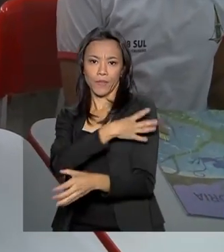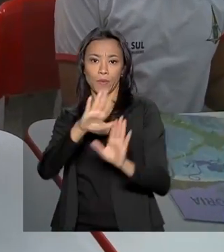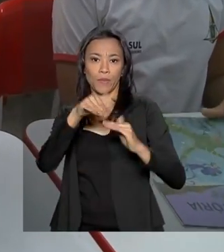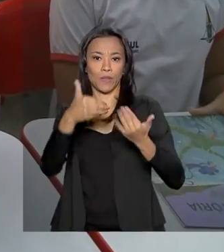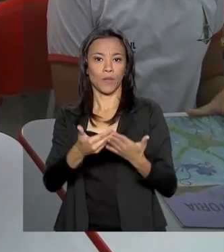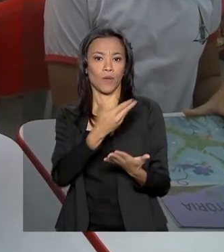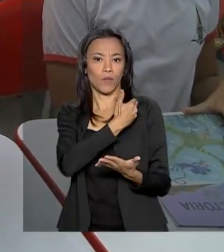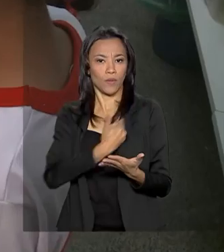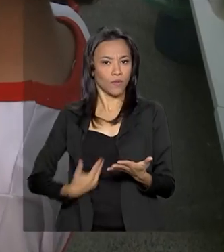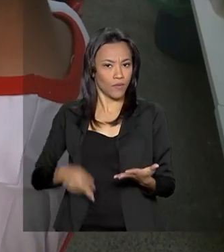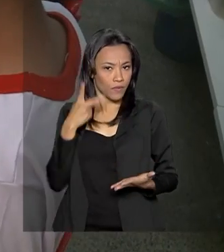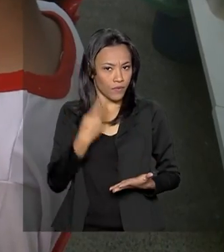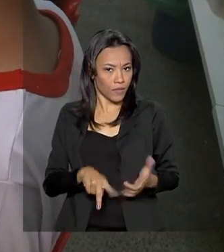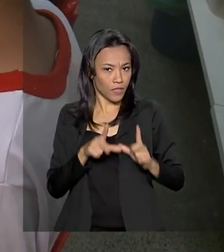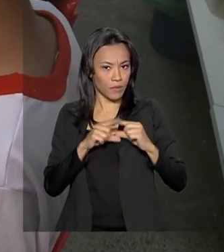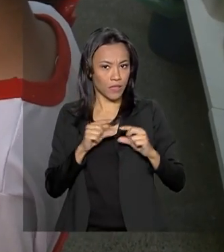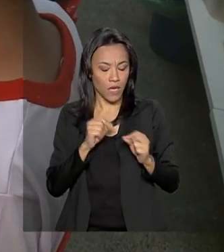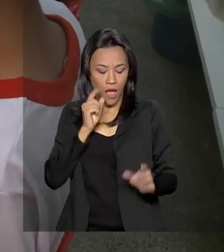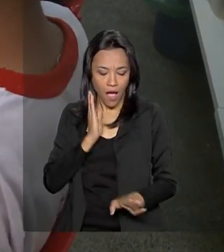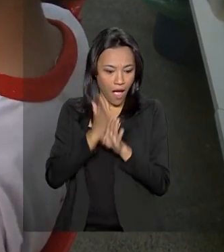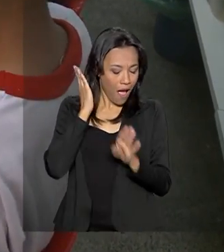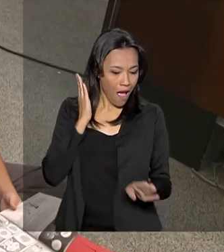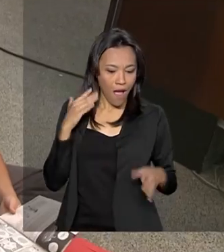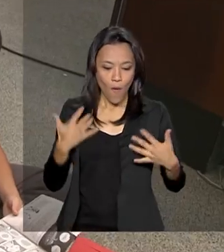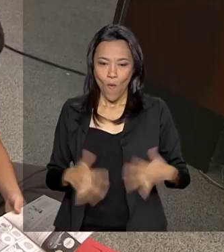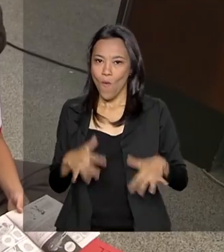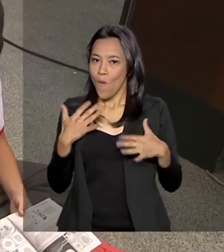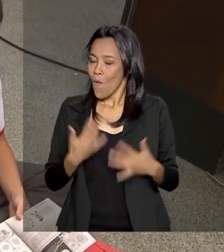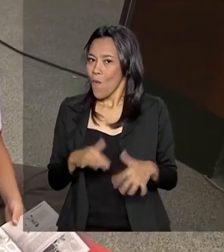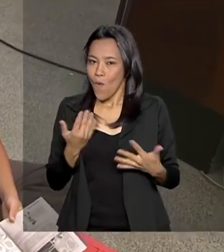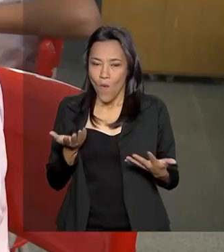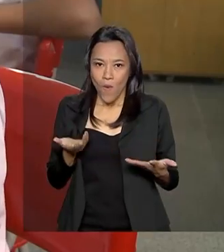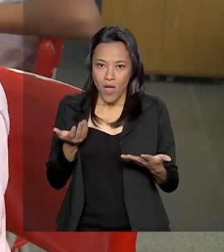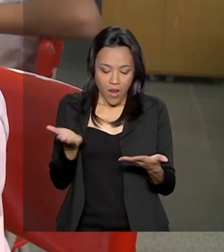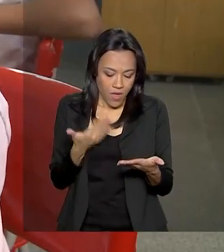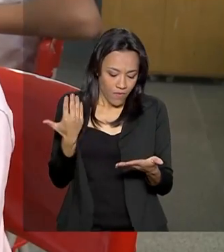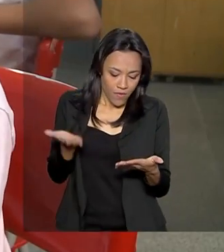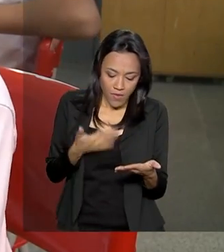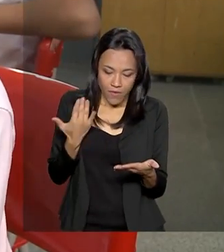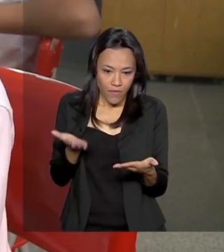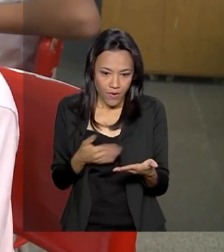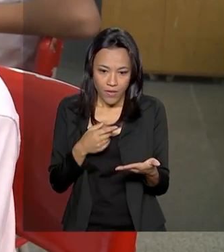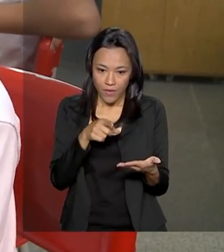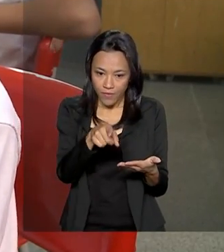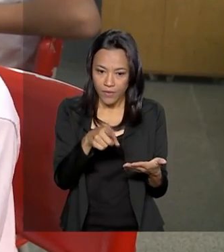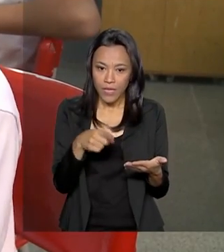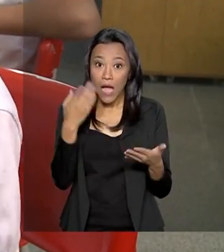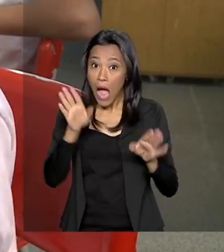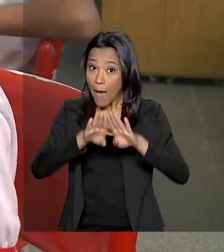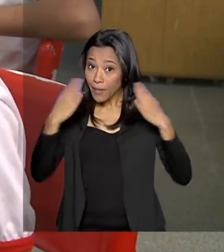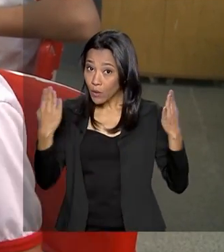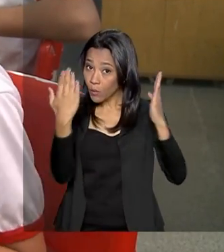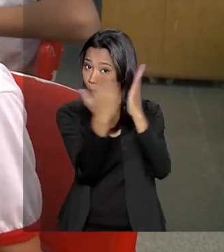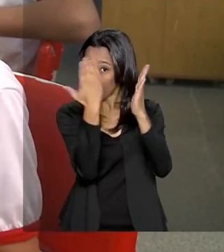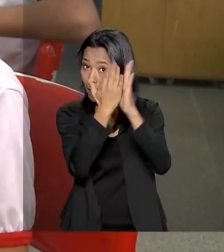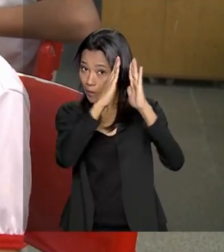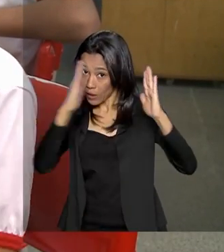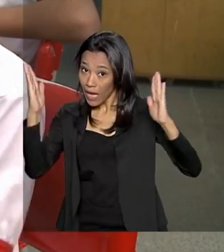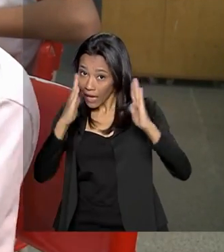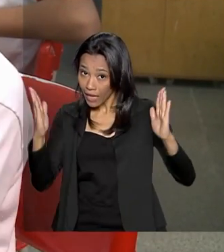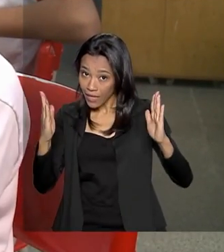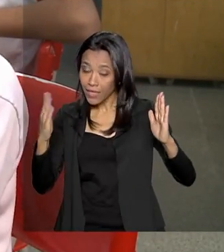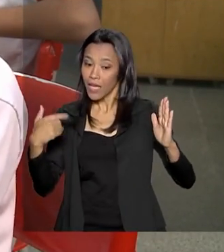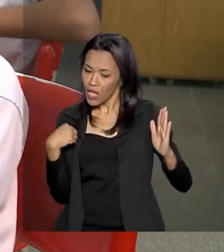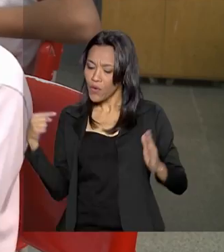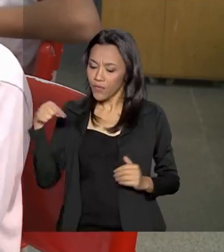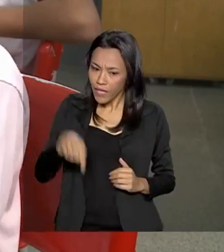pública de Brasília vem descobrindo isso a cada novo livro. Desde que a biblioteca abriu, eu vim